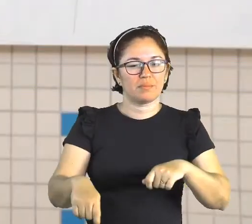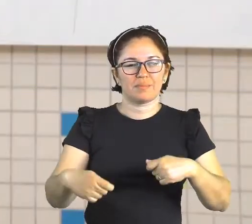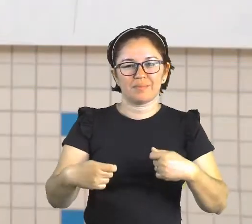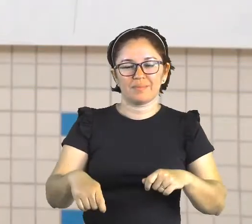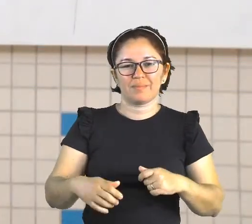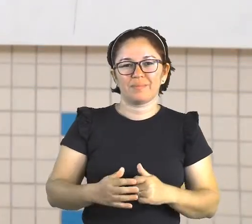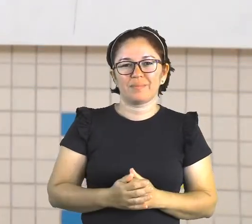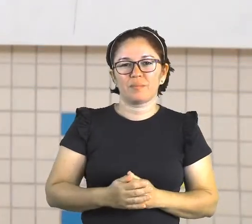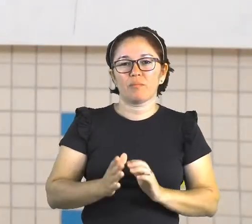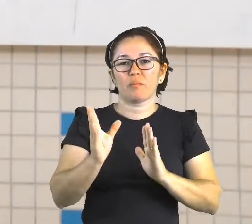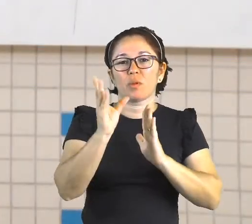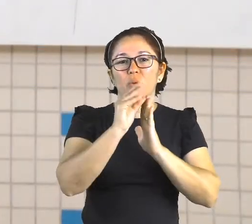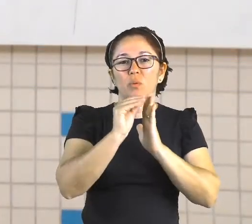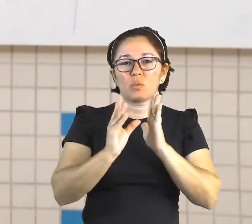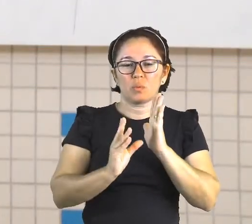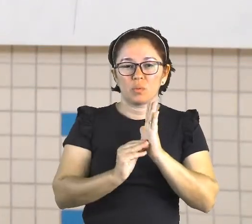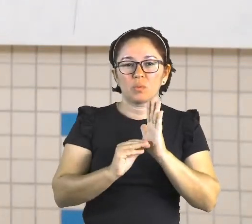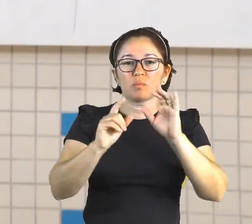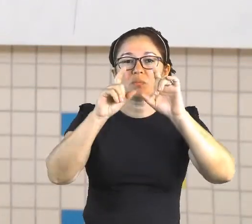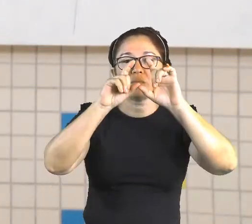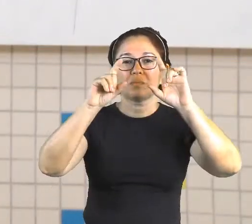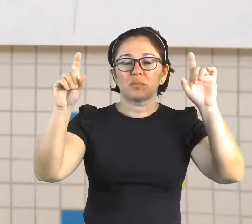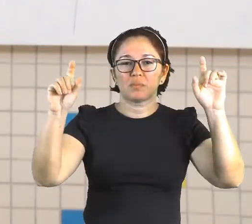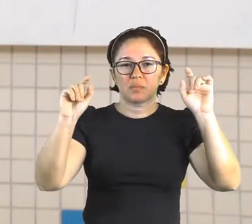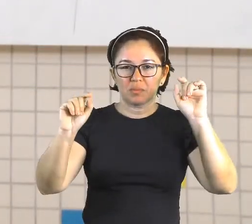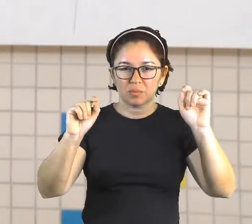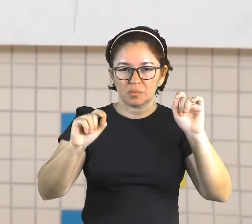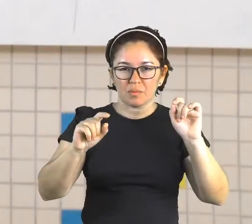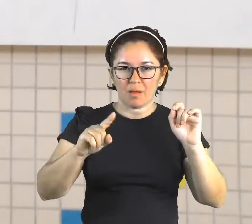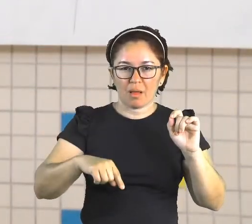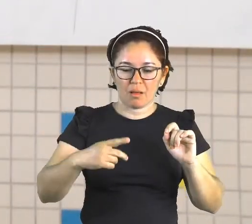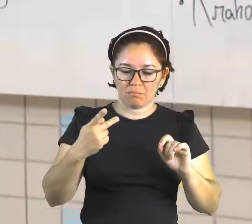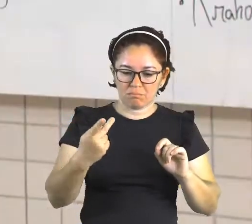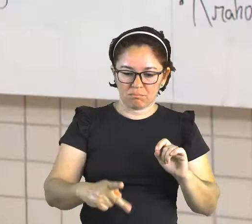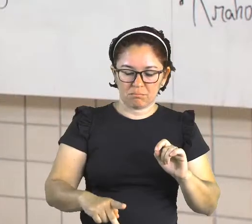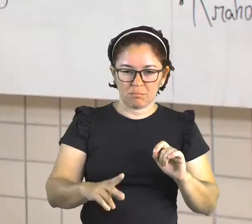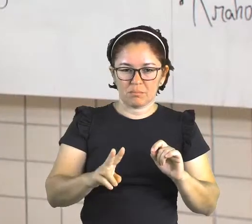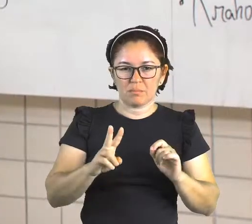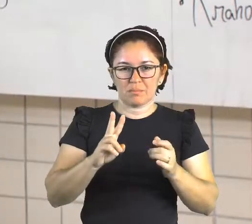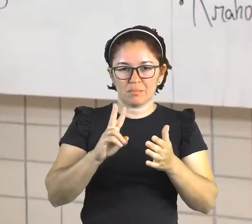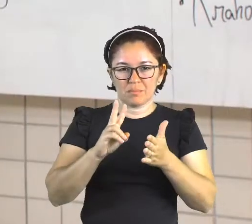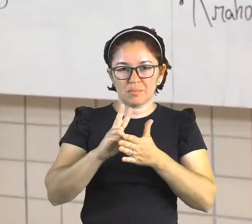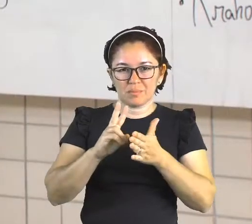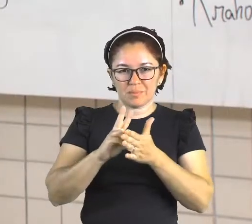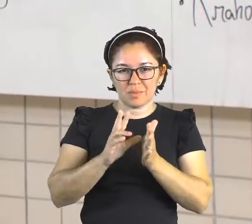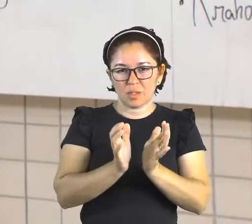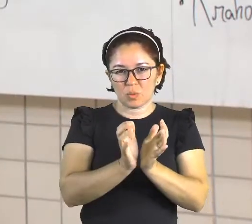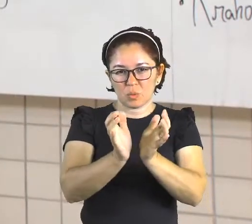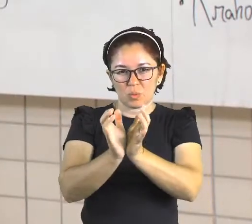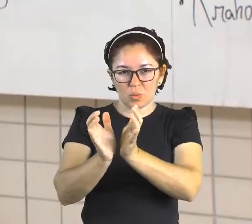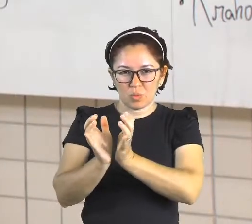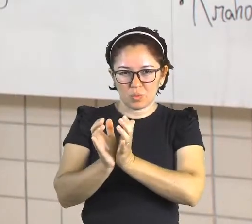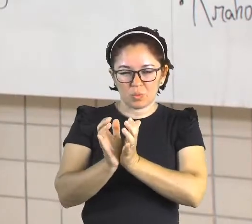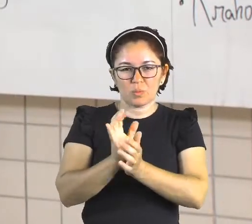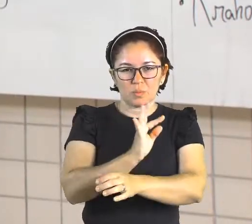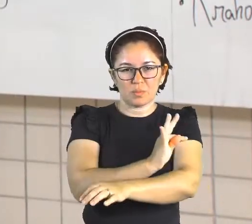seria os povos indígenas notocantins, as nações indígenas notocantins.